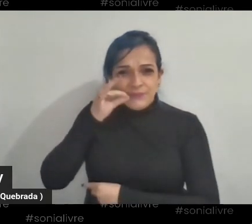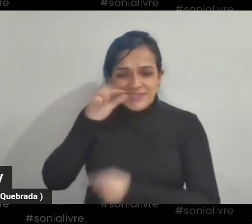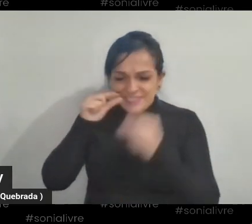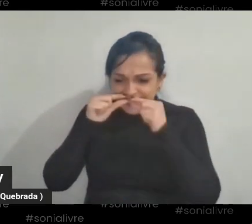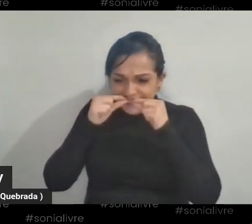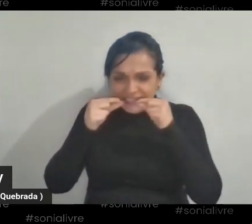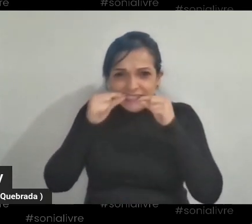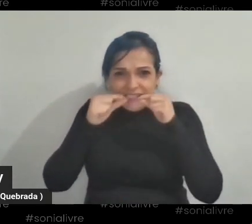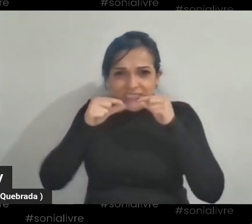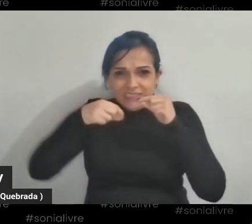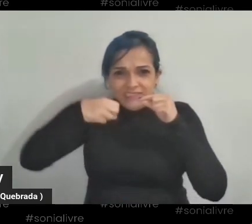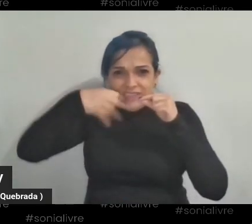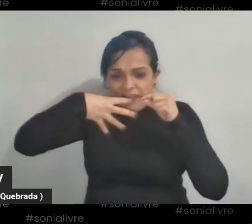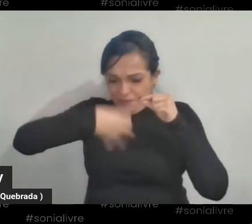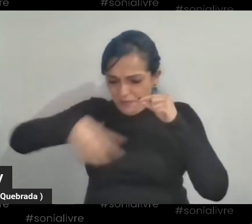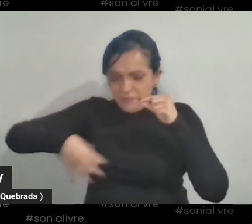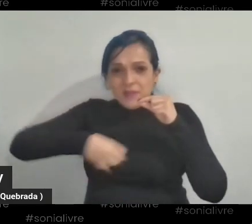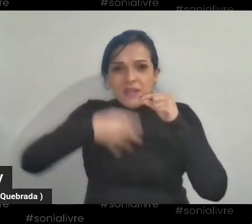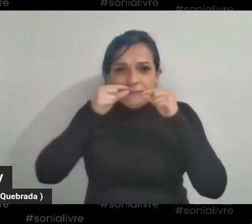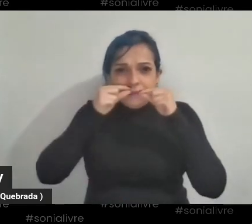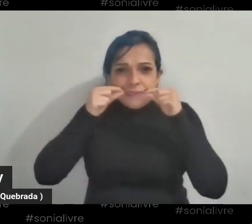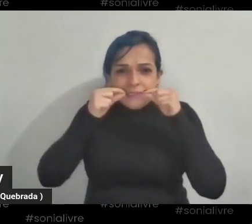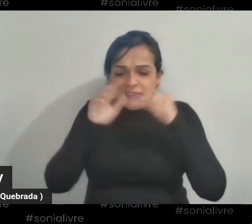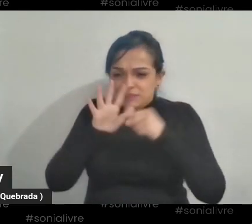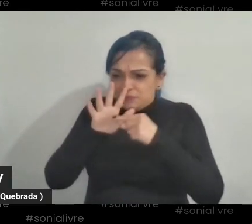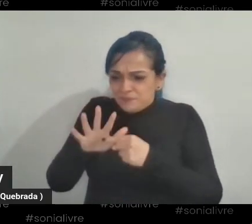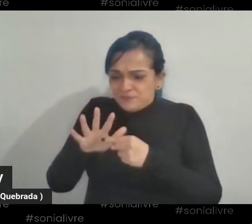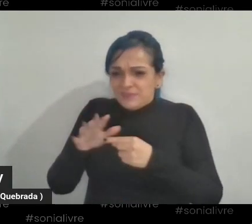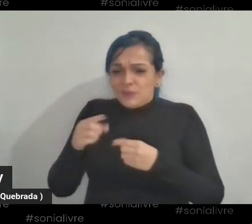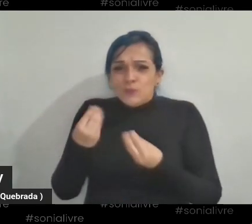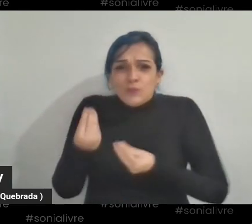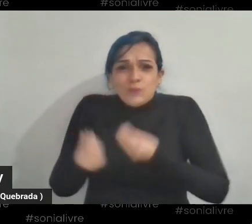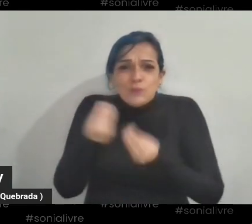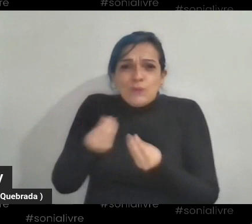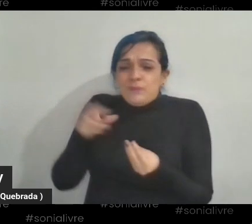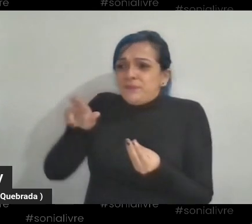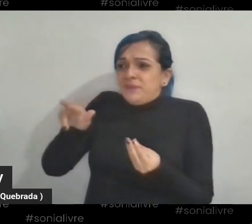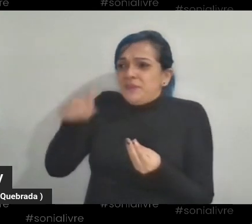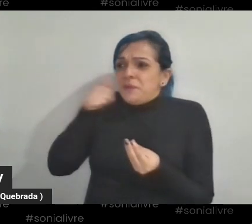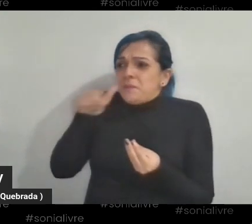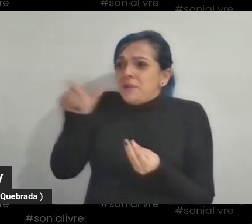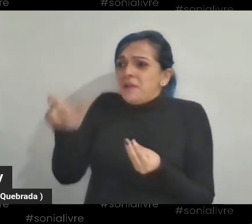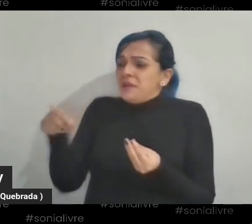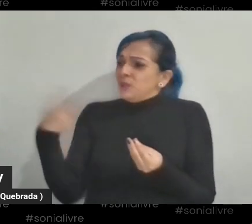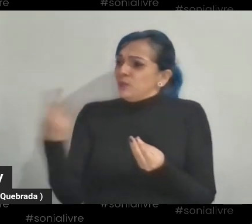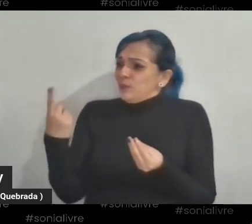náusea, de ver a situação que a nossa irmã se encontrava, se encontra.